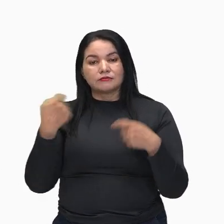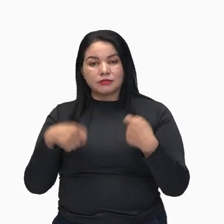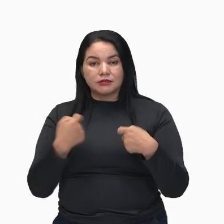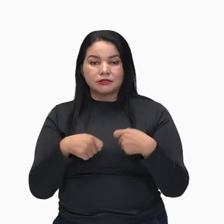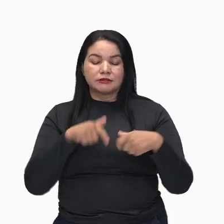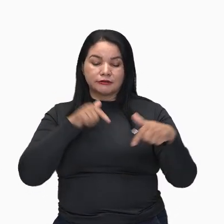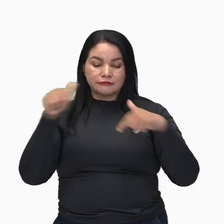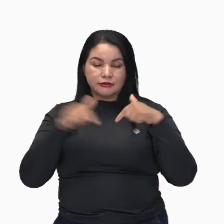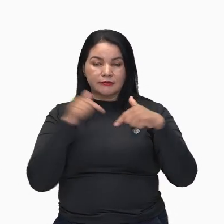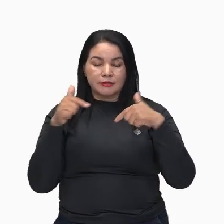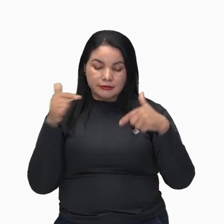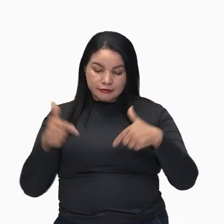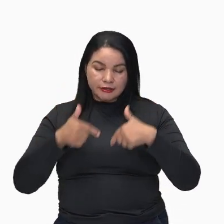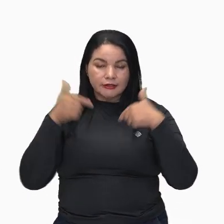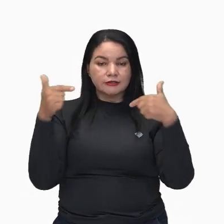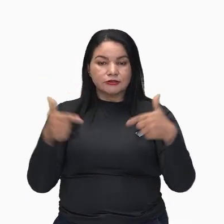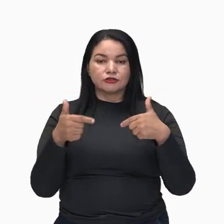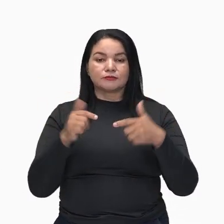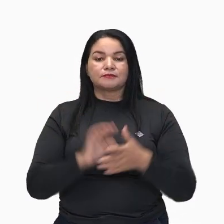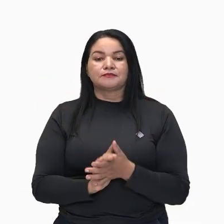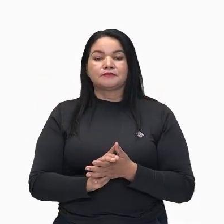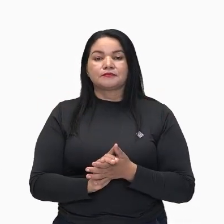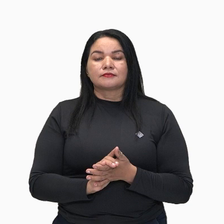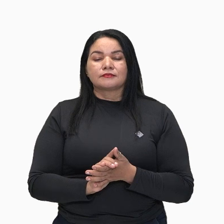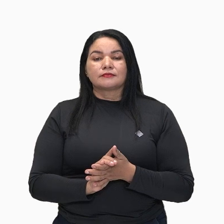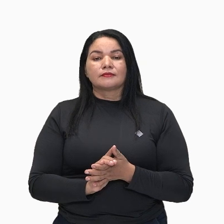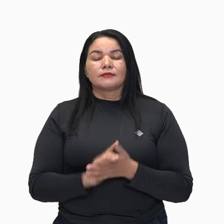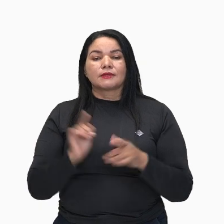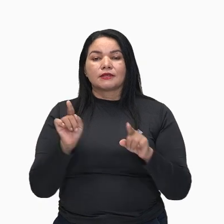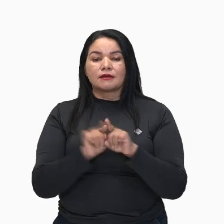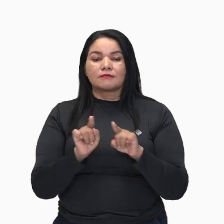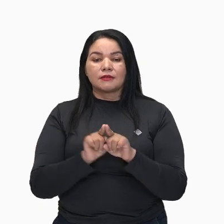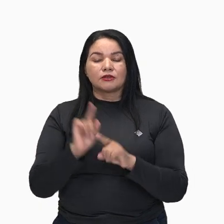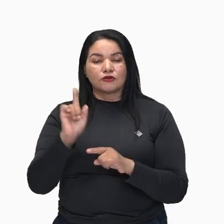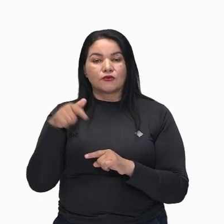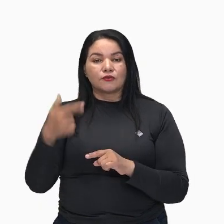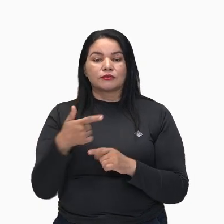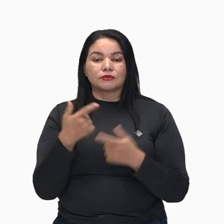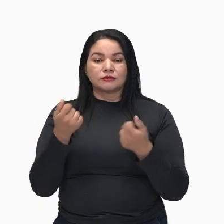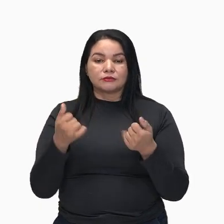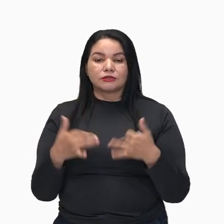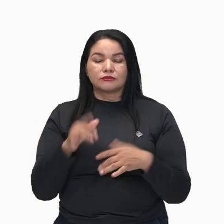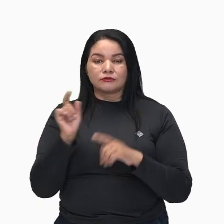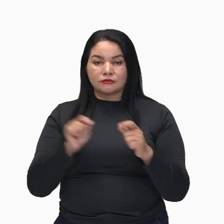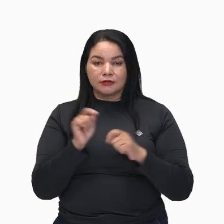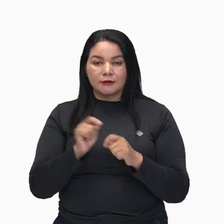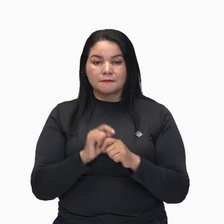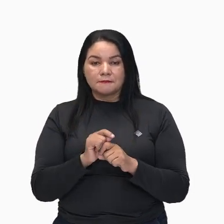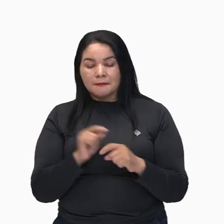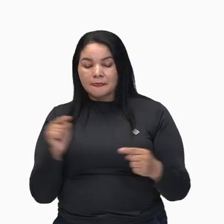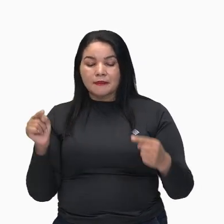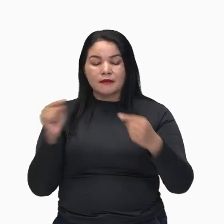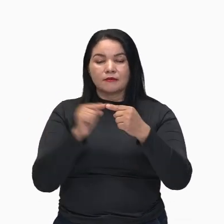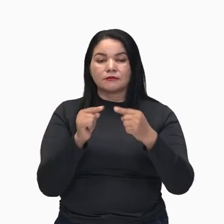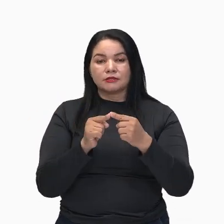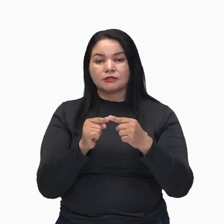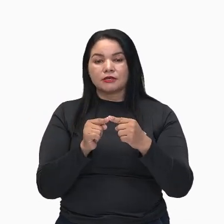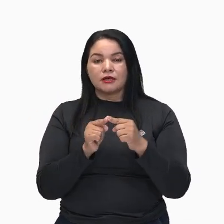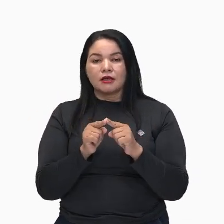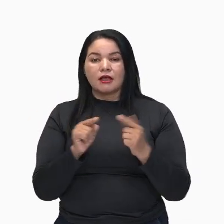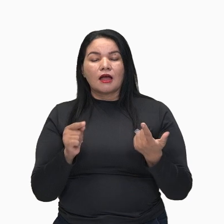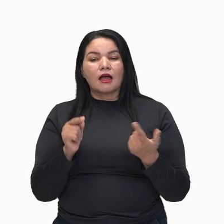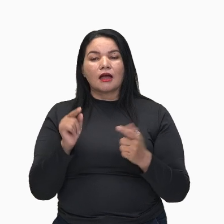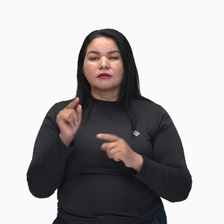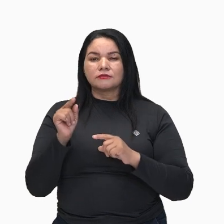certo? Na sequência, qual efeito ela pode alcançar? Então, qual é a finalidade? Qual